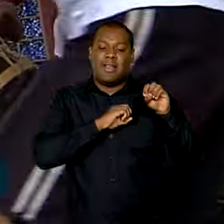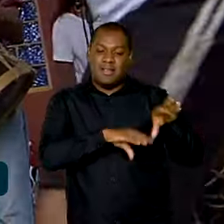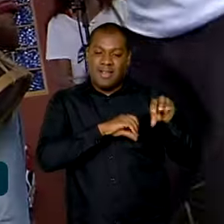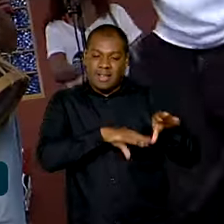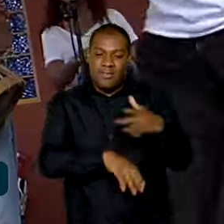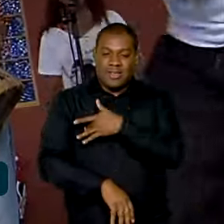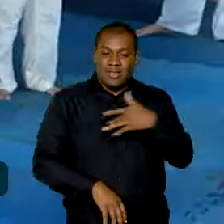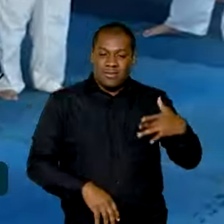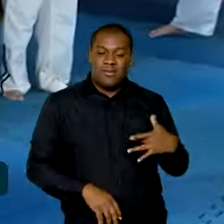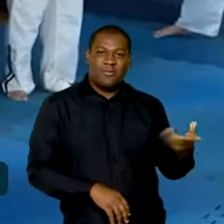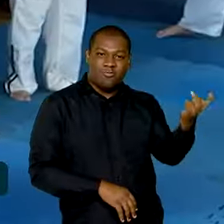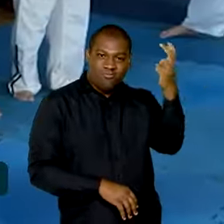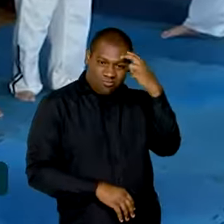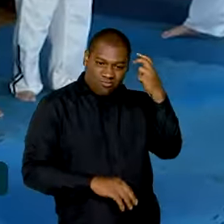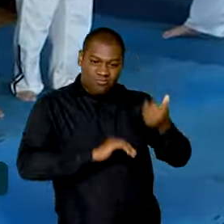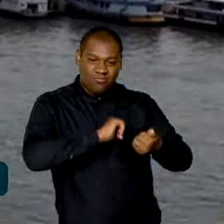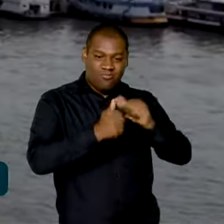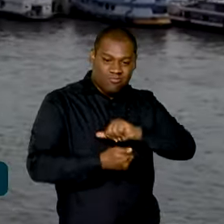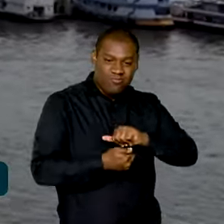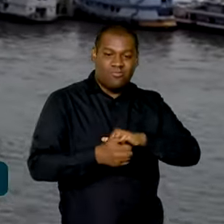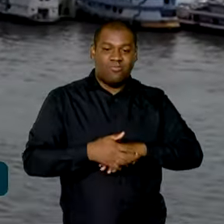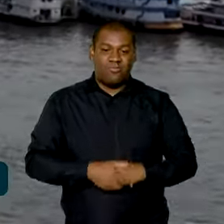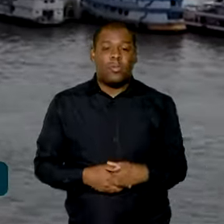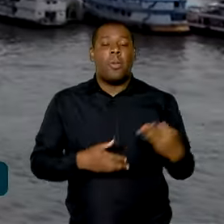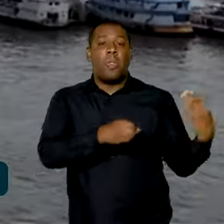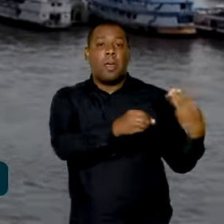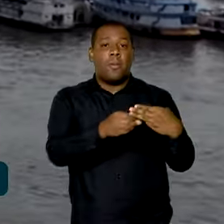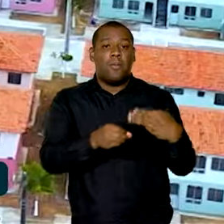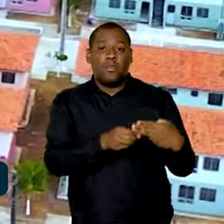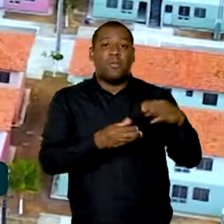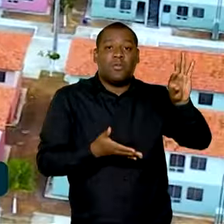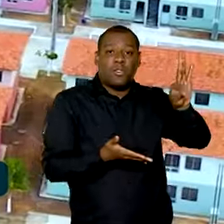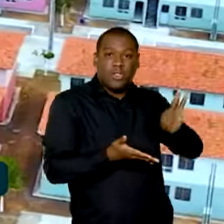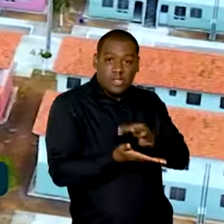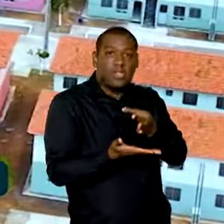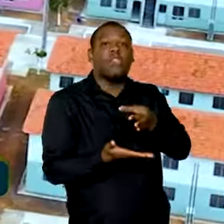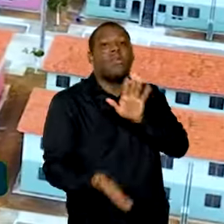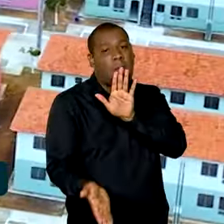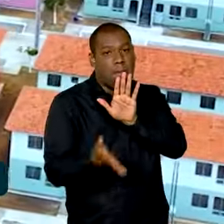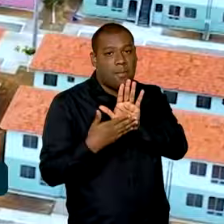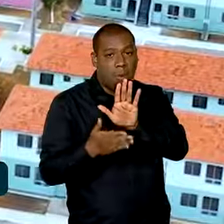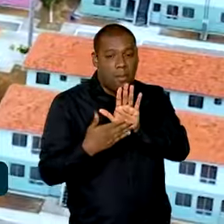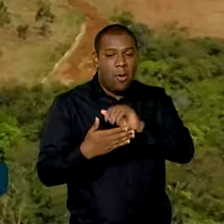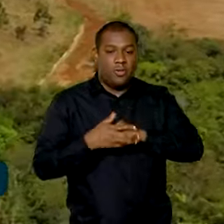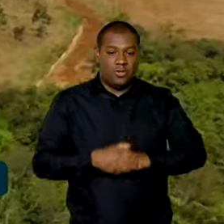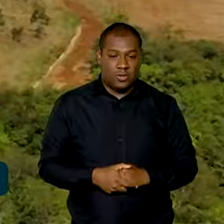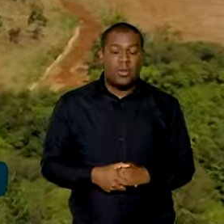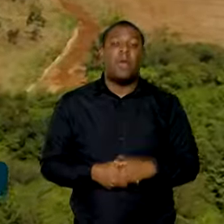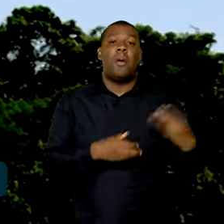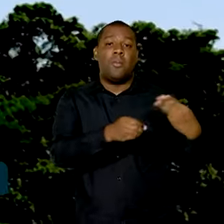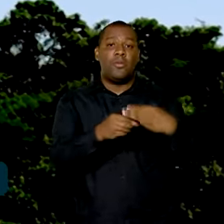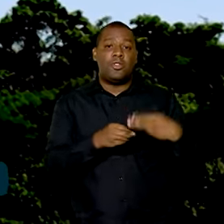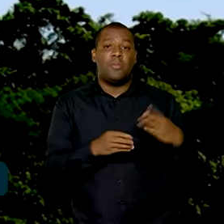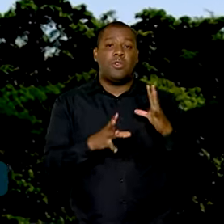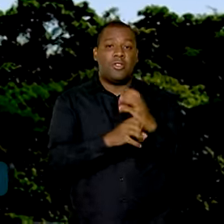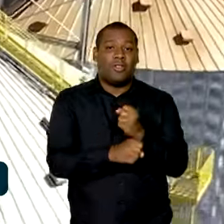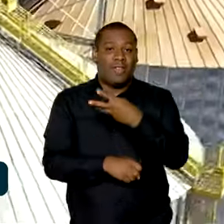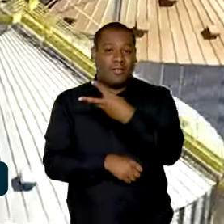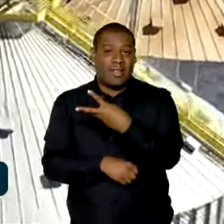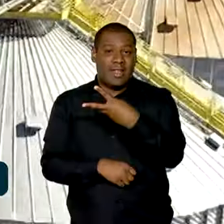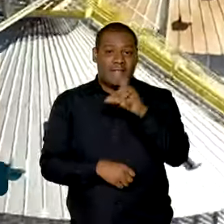educação, cultura e esporte. Dos municípios que inscreveram propostas, 3.270 foram